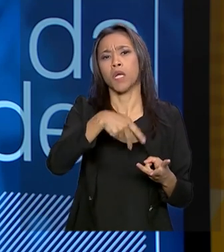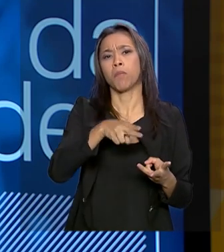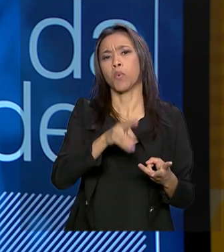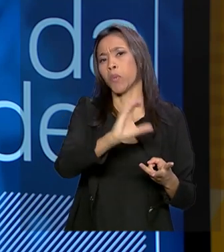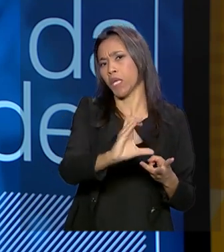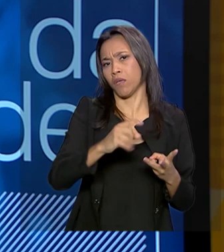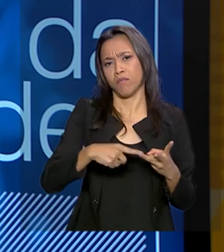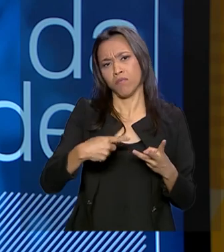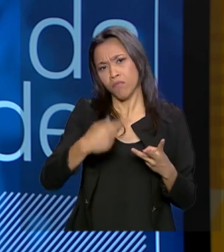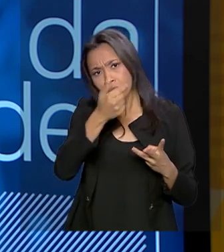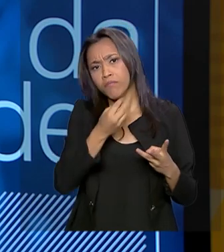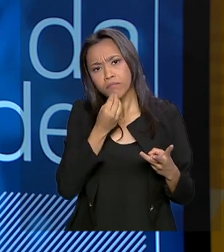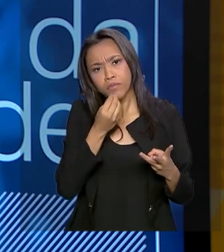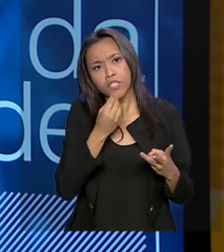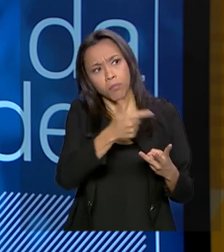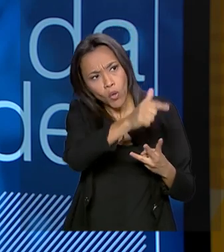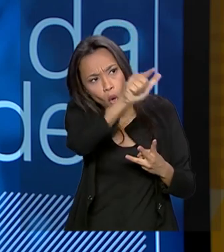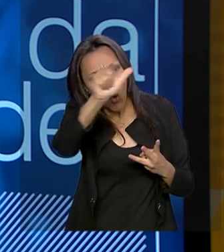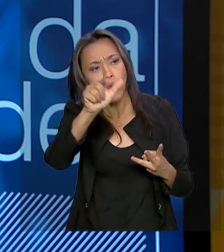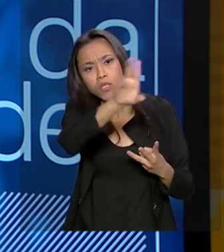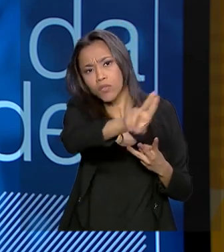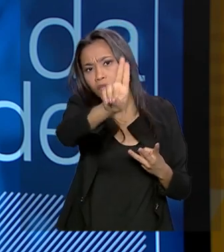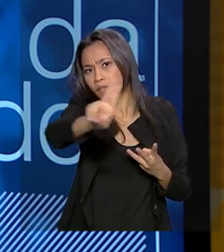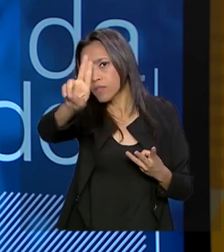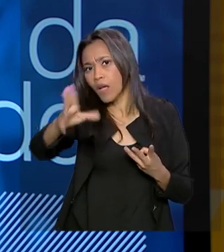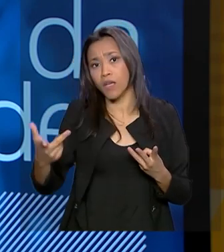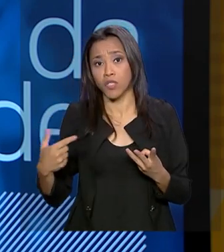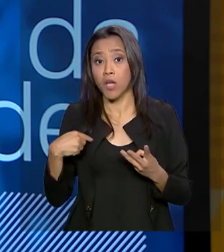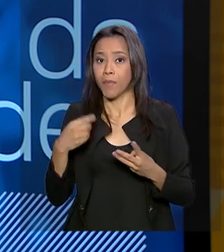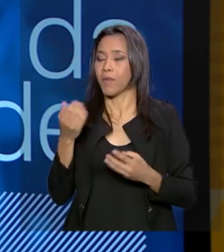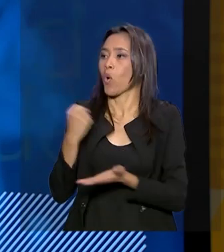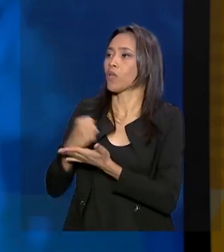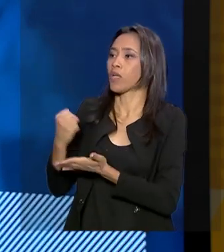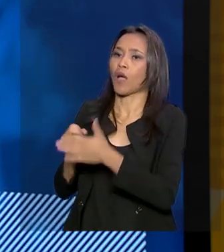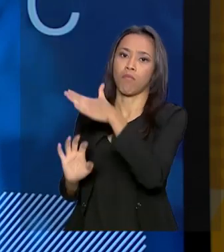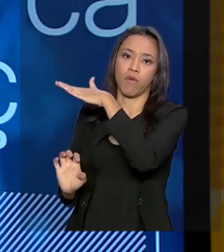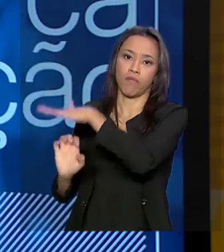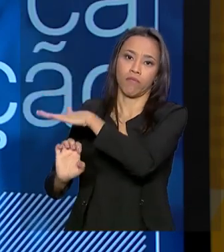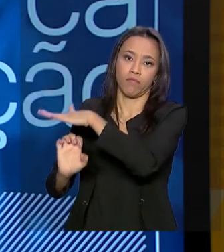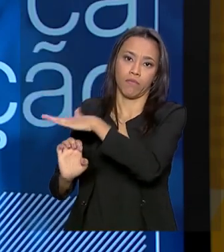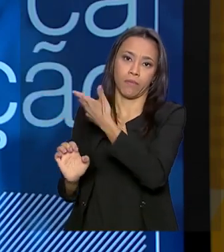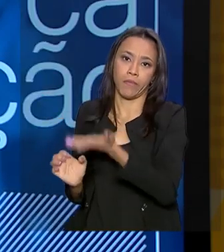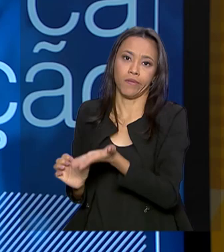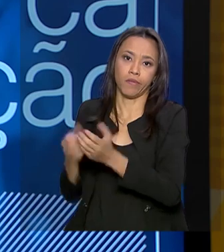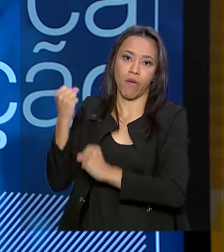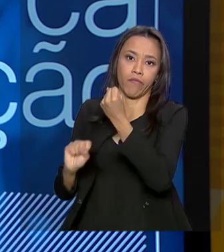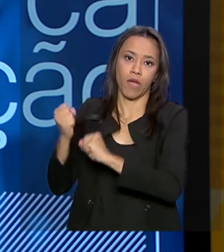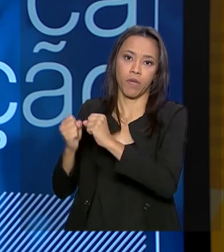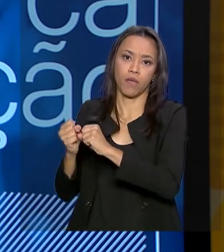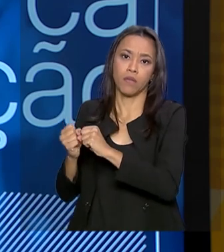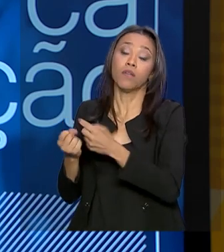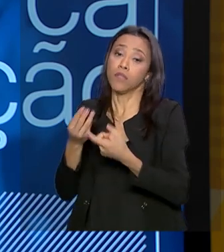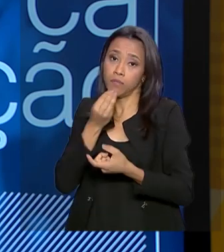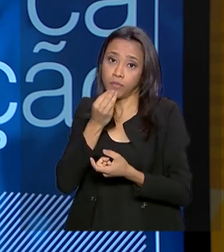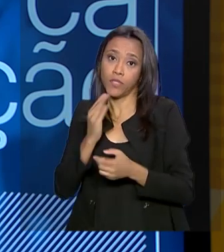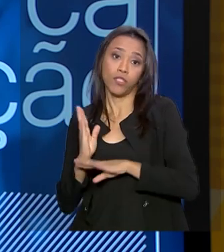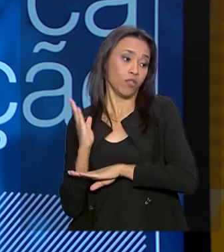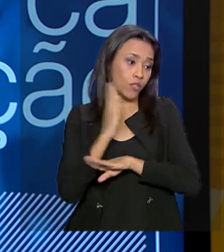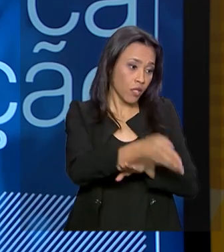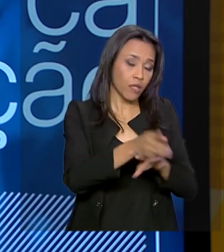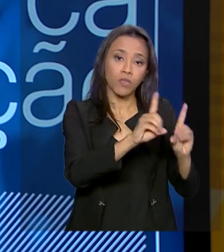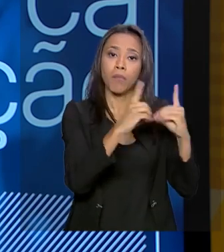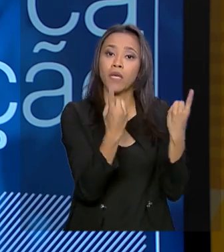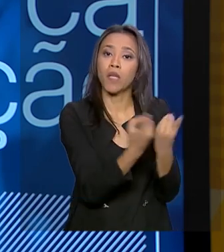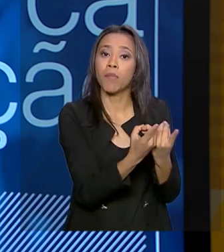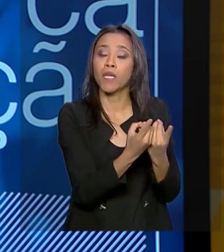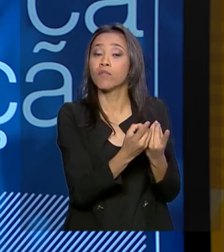serviços com universidades? Em vez de contratar uma fábrica de software, a gente pode ter um termo de execução descentralizada para fazer com o Departamento de